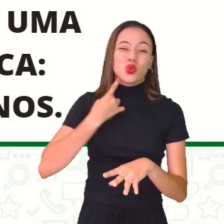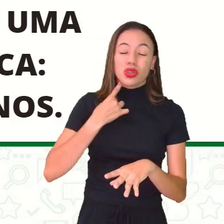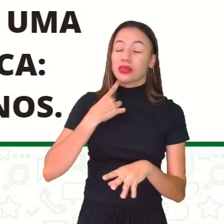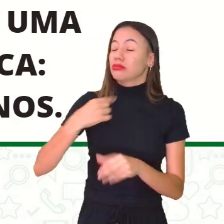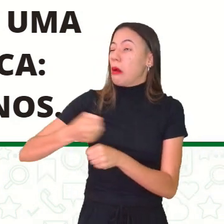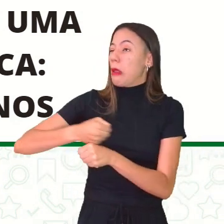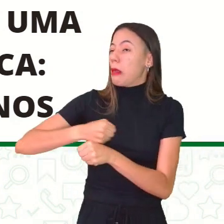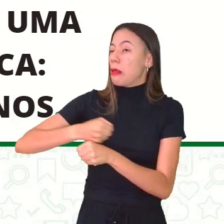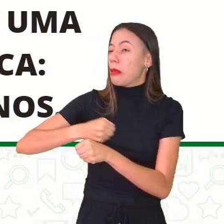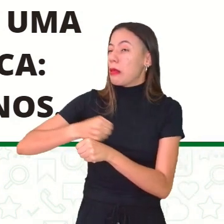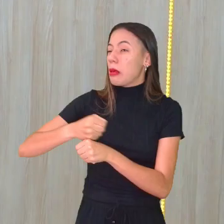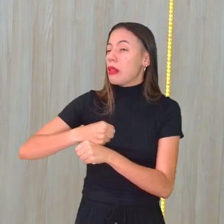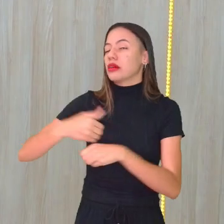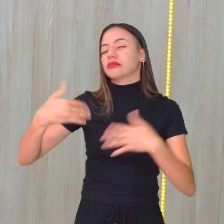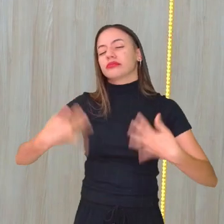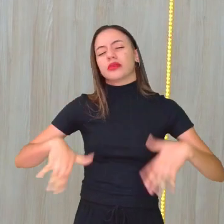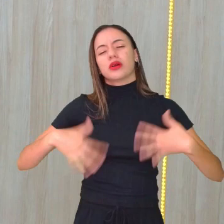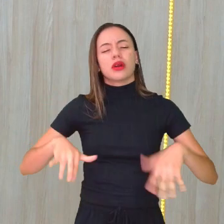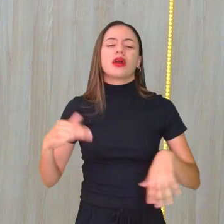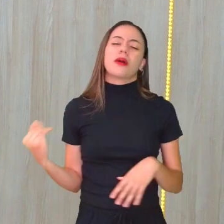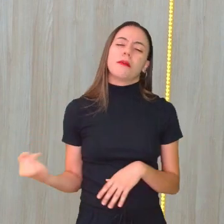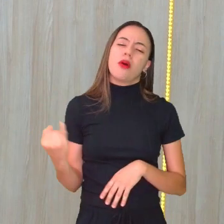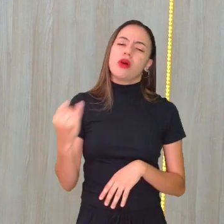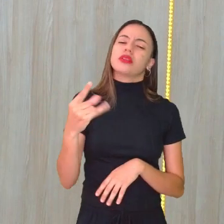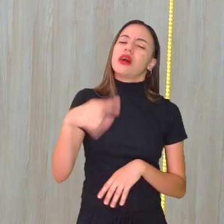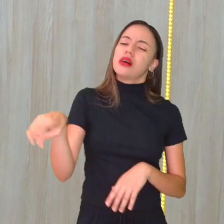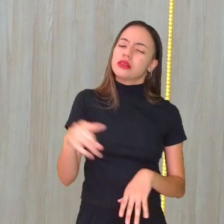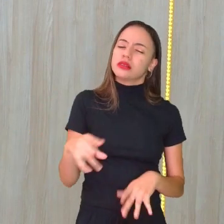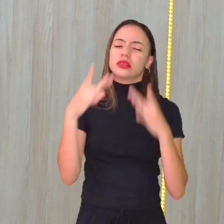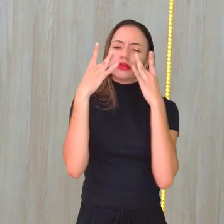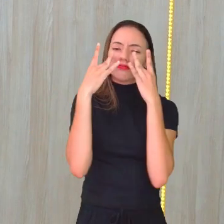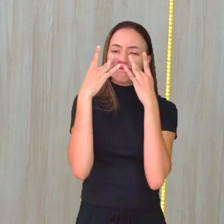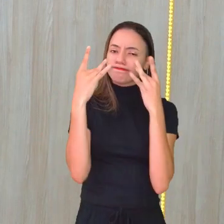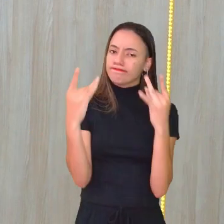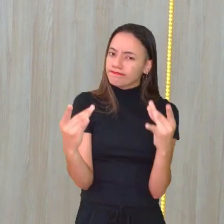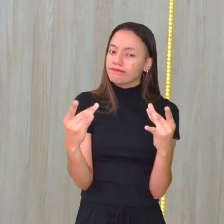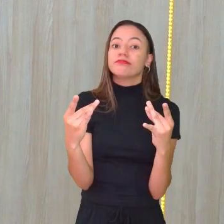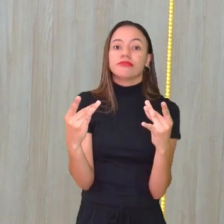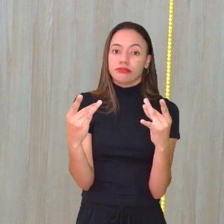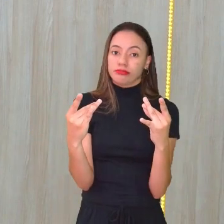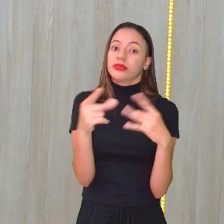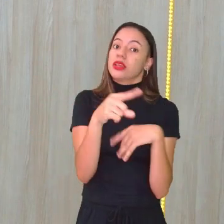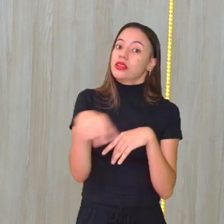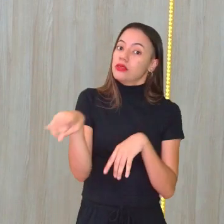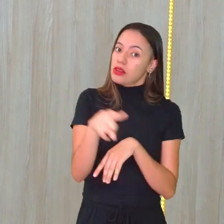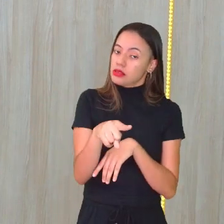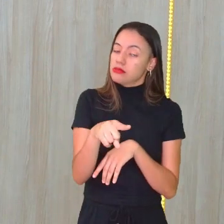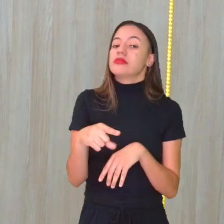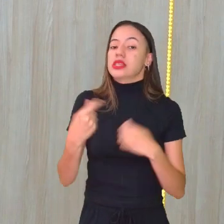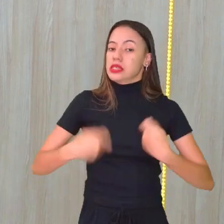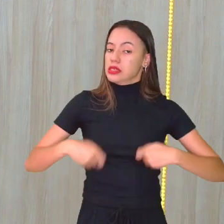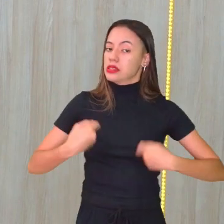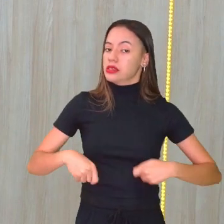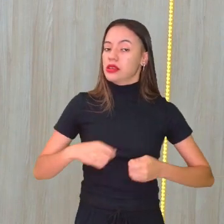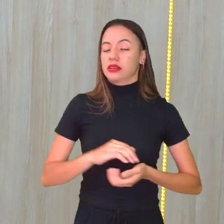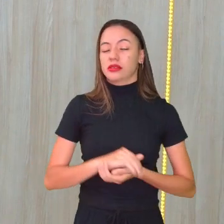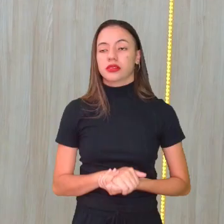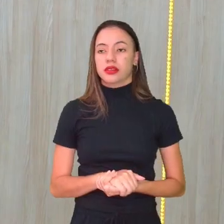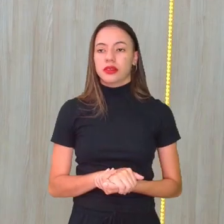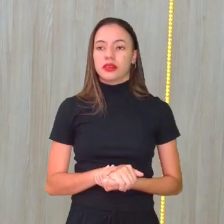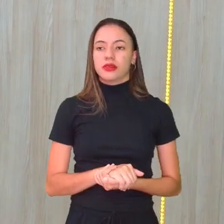tempo. E isso é importante que a gente preste atenção, chamar atenção para isso. Tá certo?